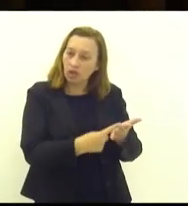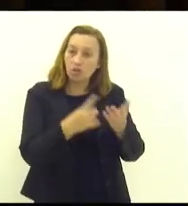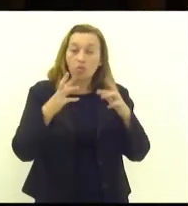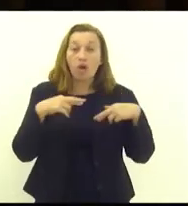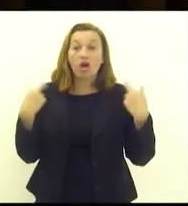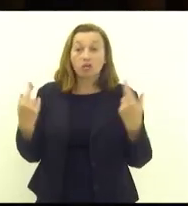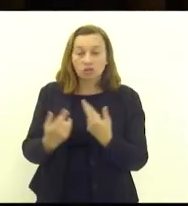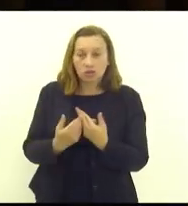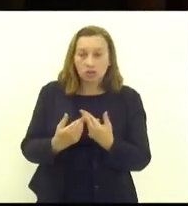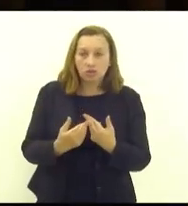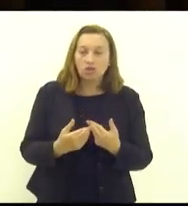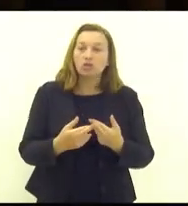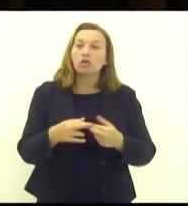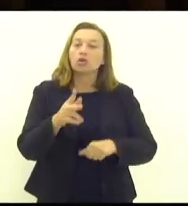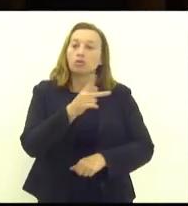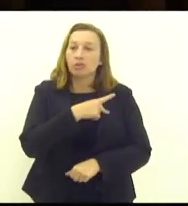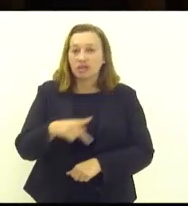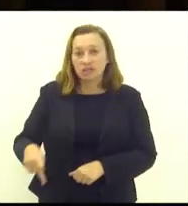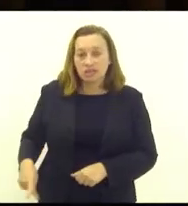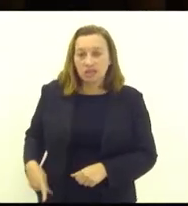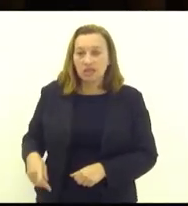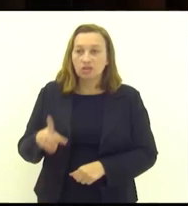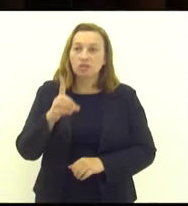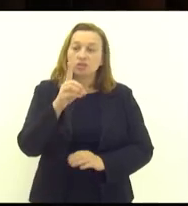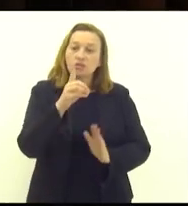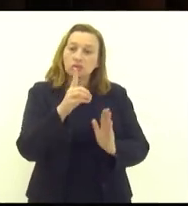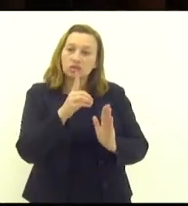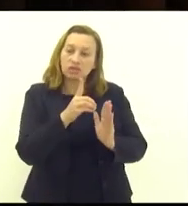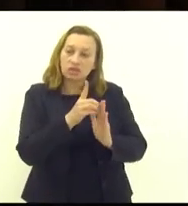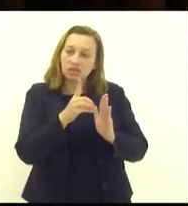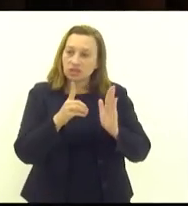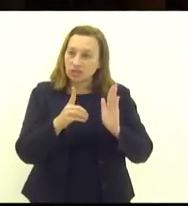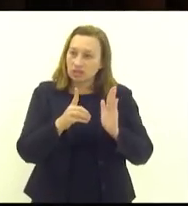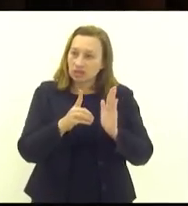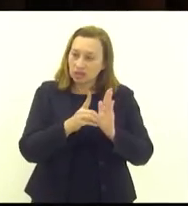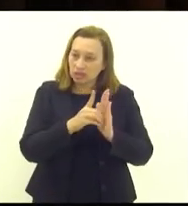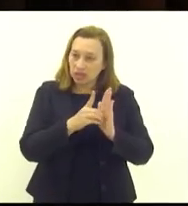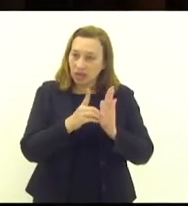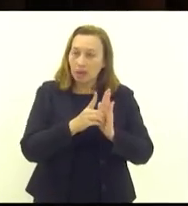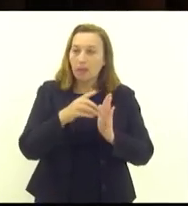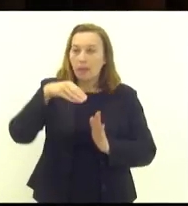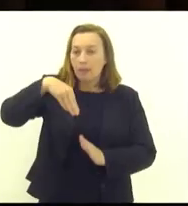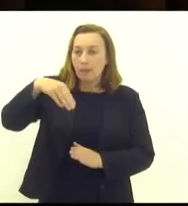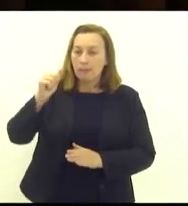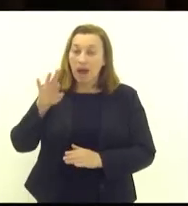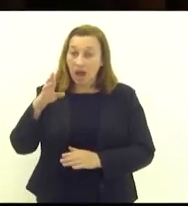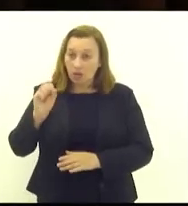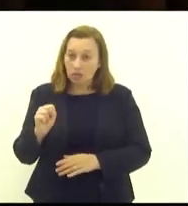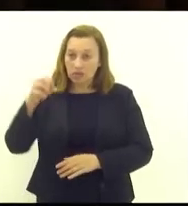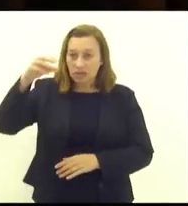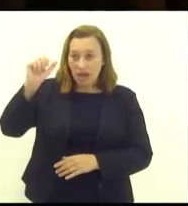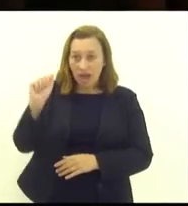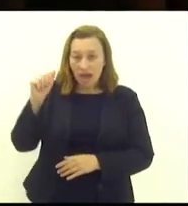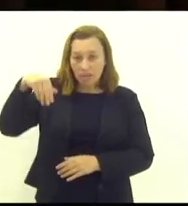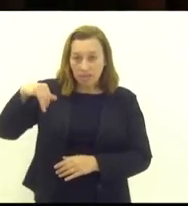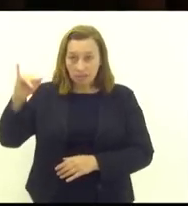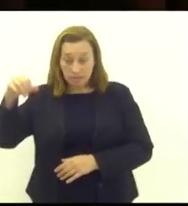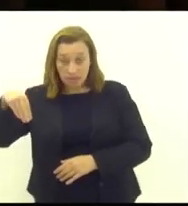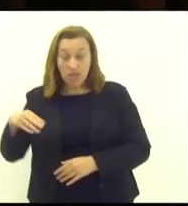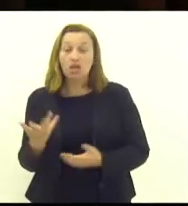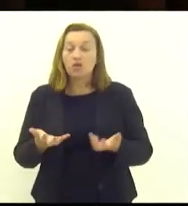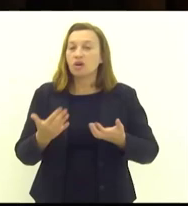com o presidente do Detran, Marcos Amin, a quem eu quero aqui agradecer